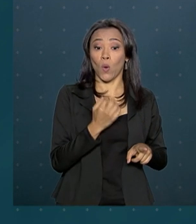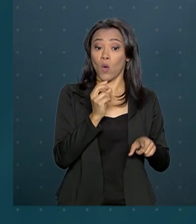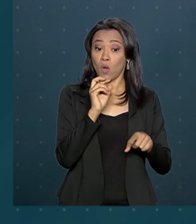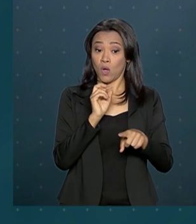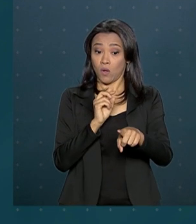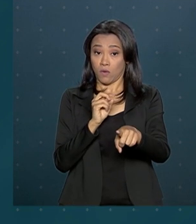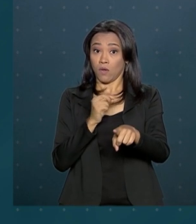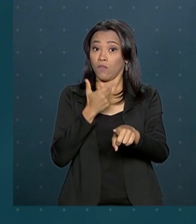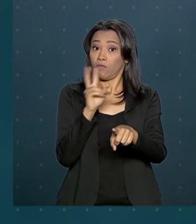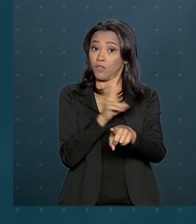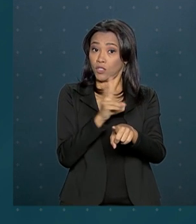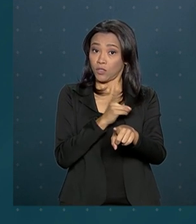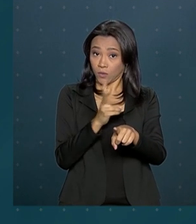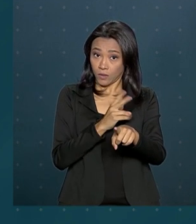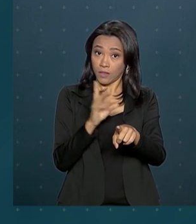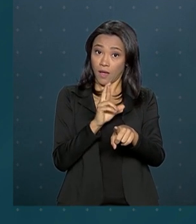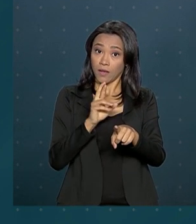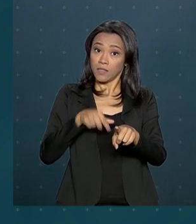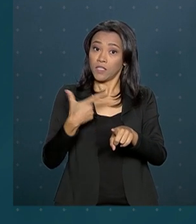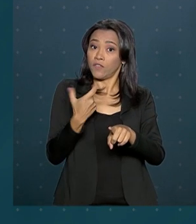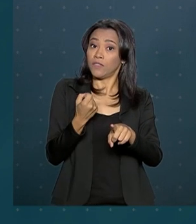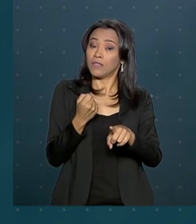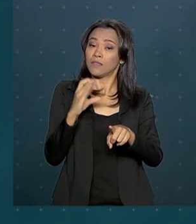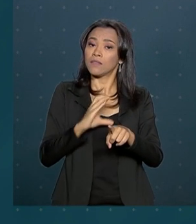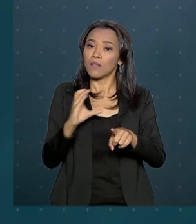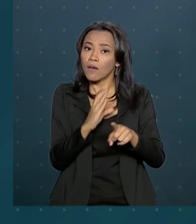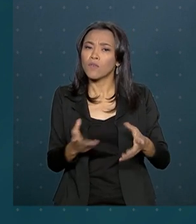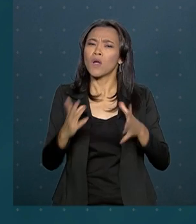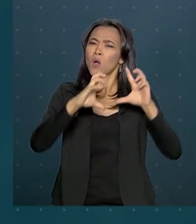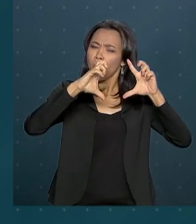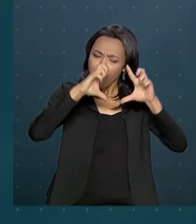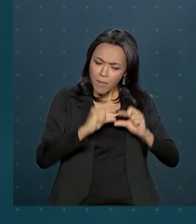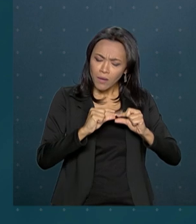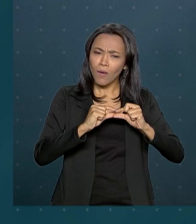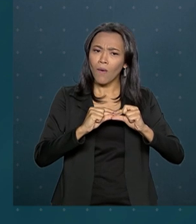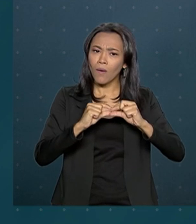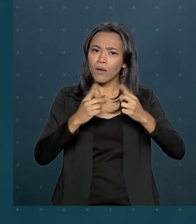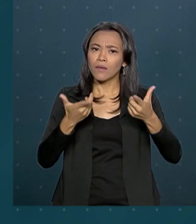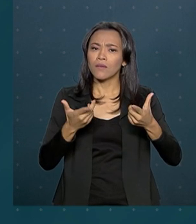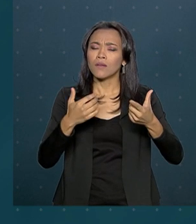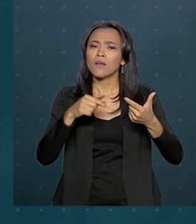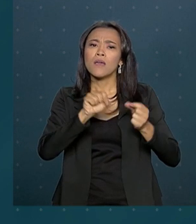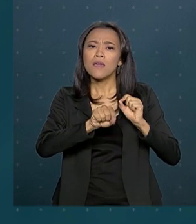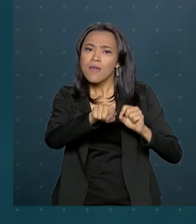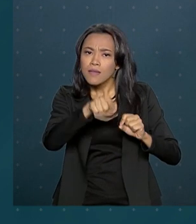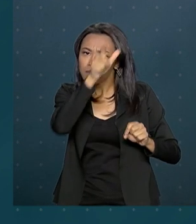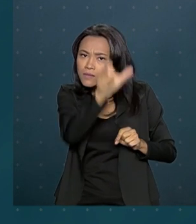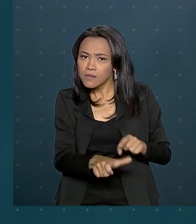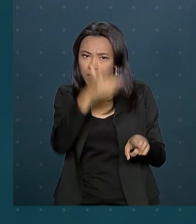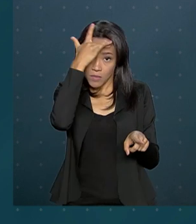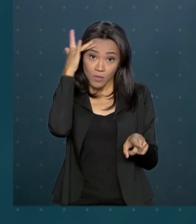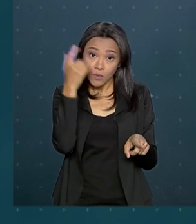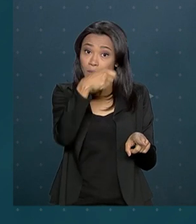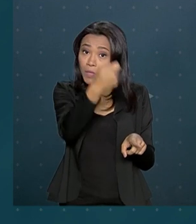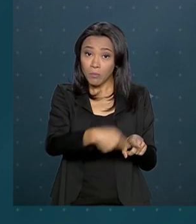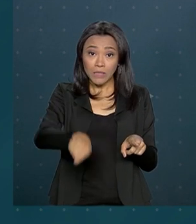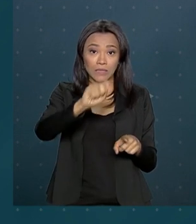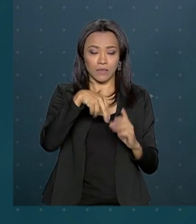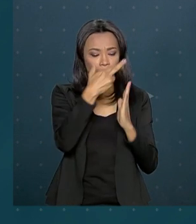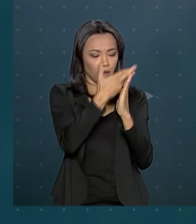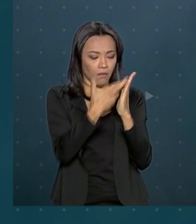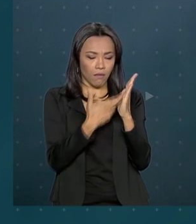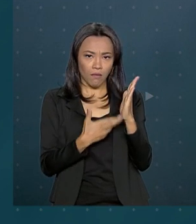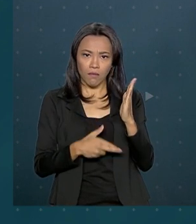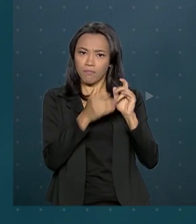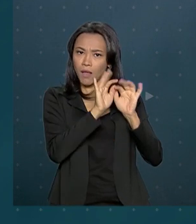do salário. Como o rendimento anual é menor que o valor mínimo, esse trabalhador não precisa fazer a declaração do